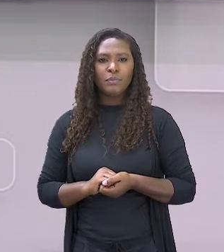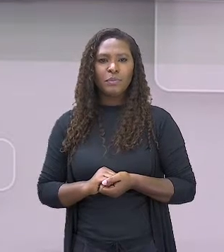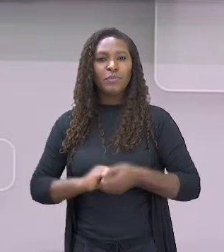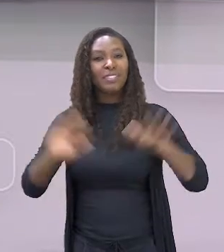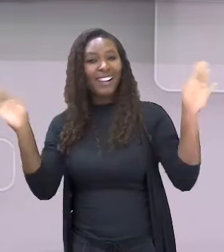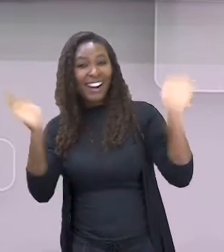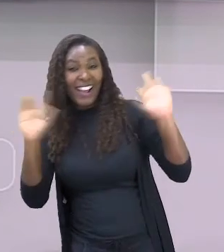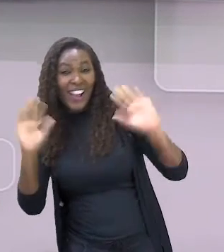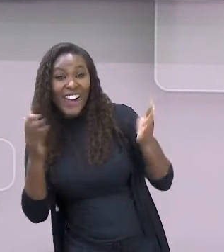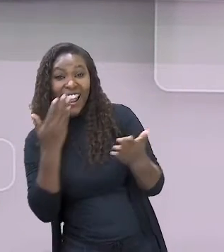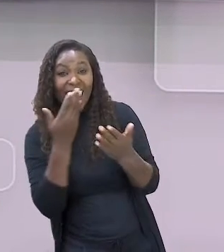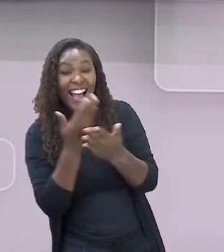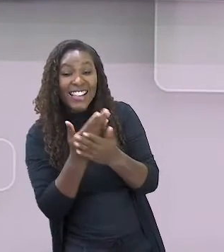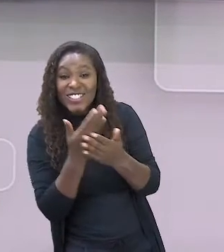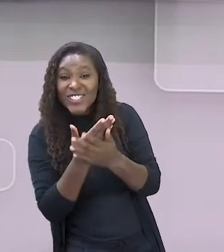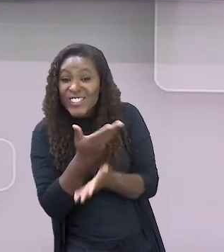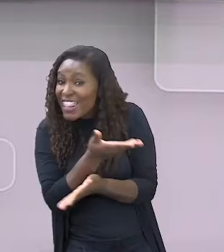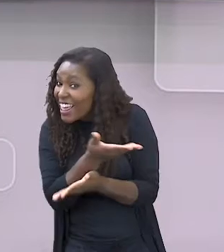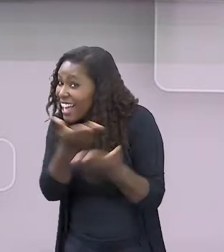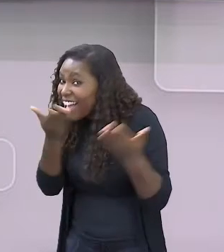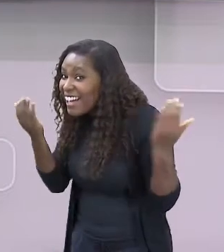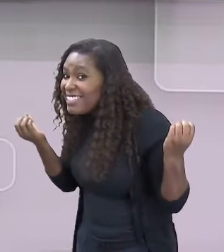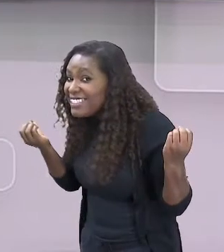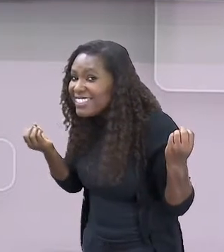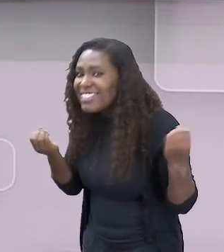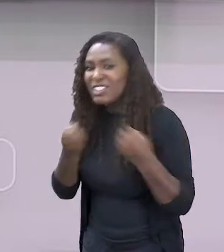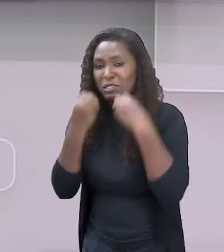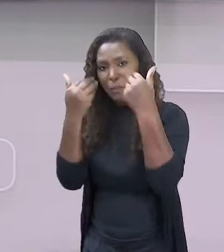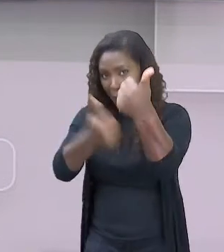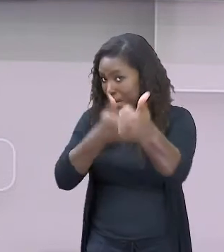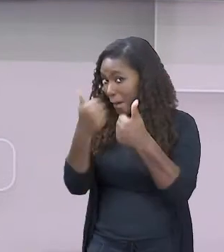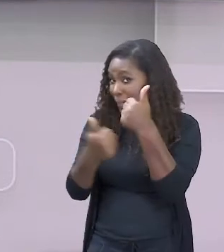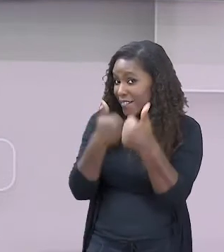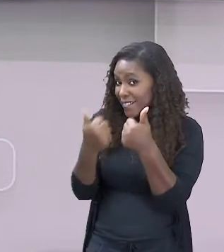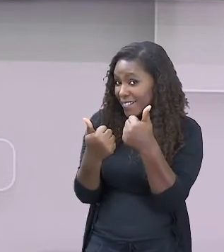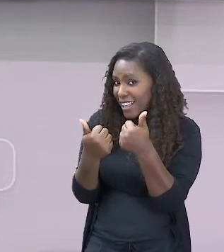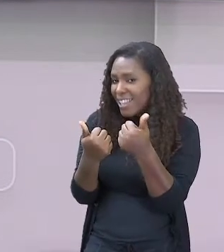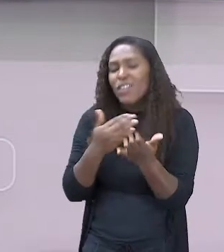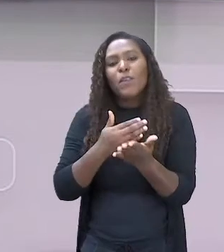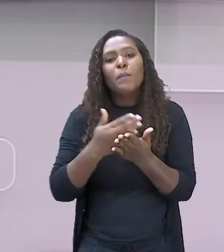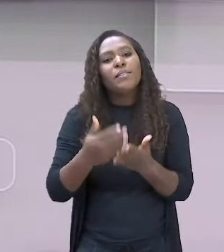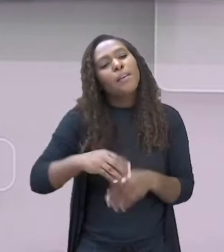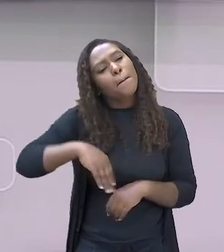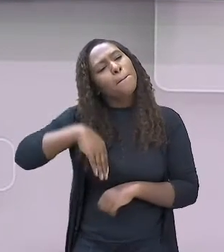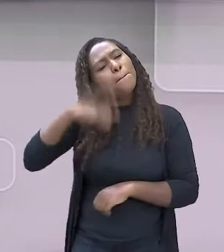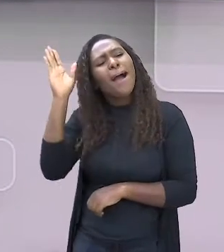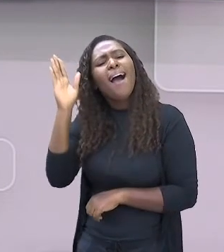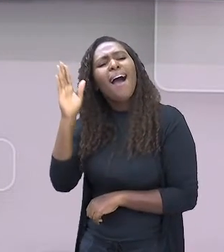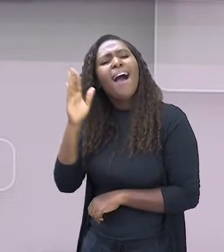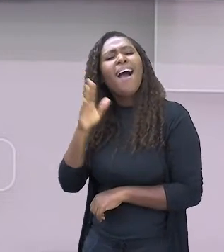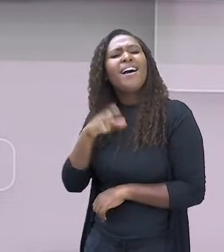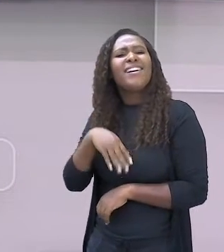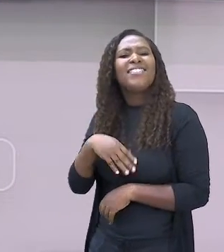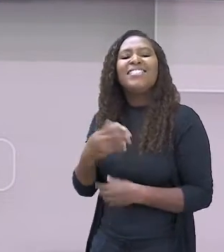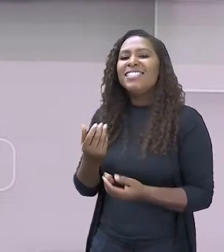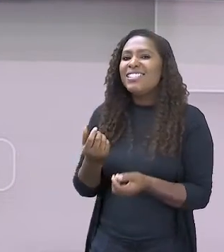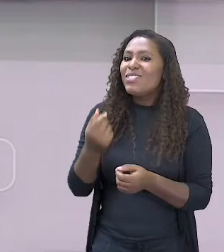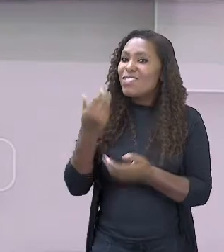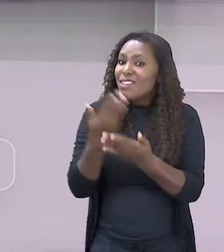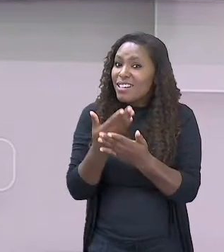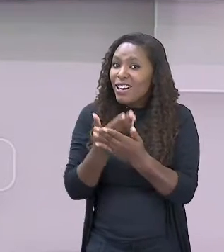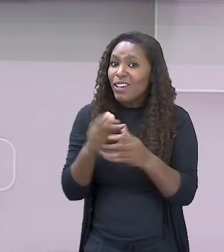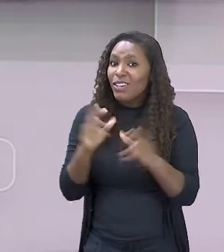Olá, estudantes! Tudo bem com vocês? Vamos dar início a mais uma aula de Educação Física de hoje.